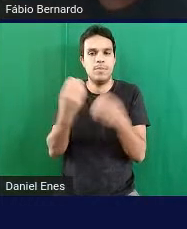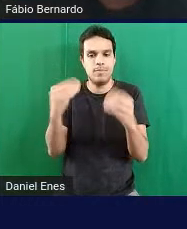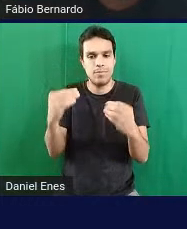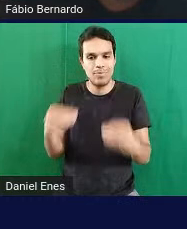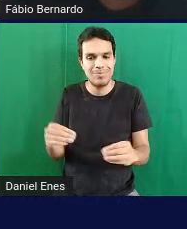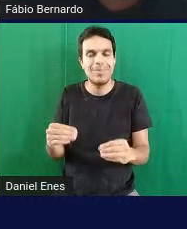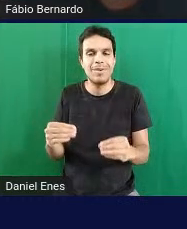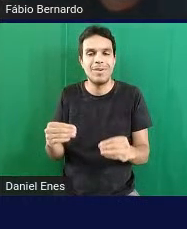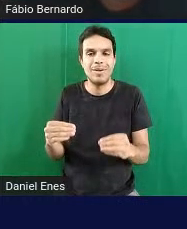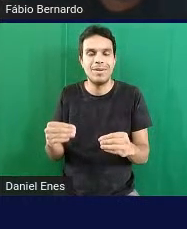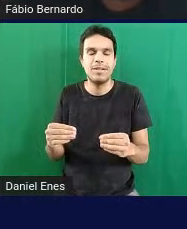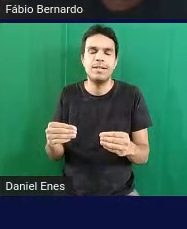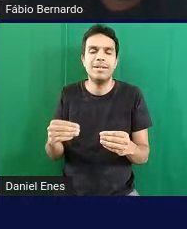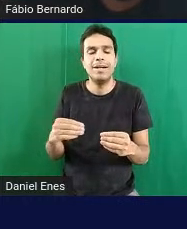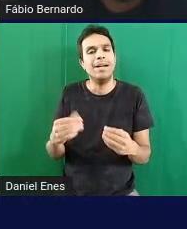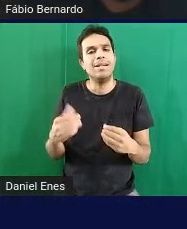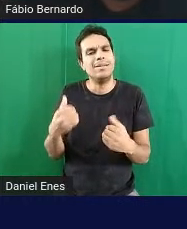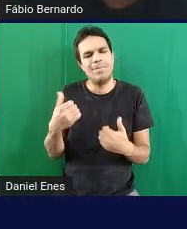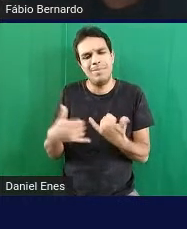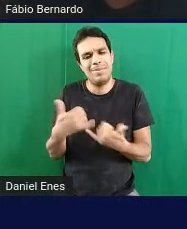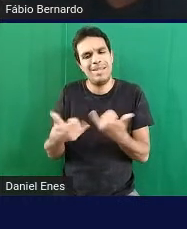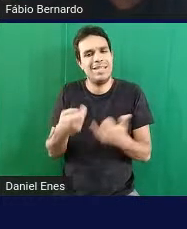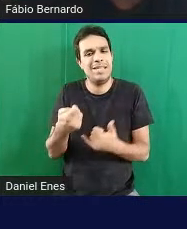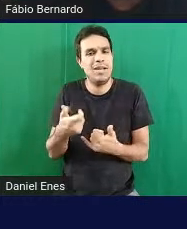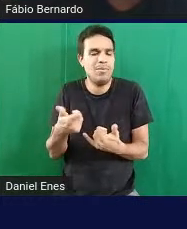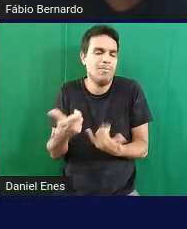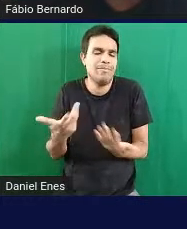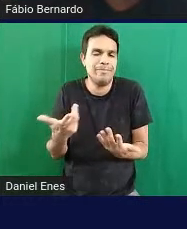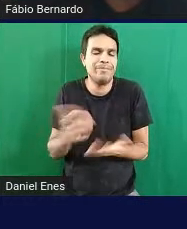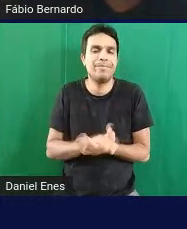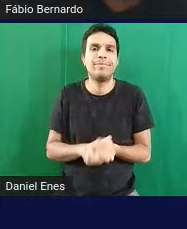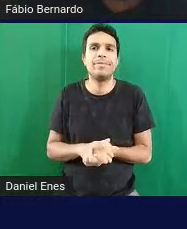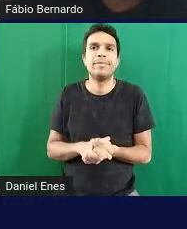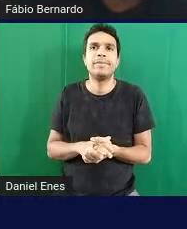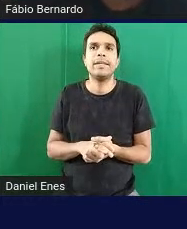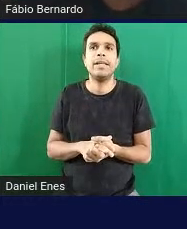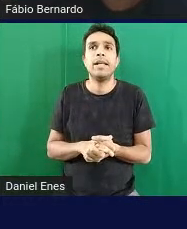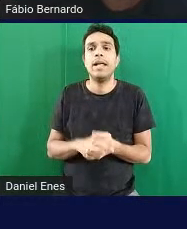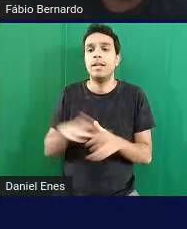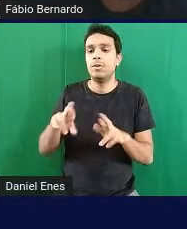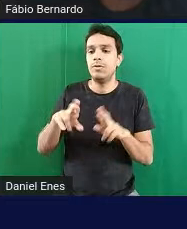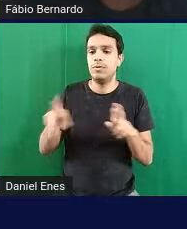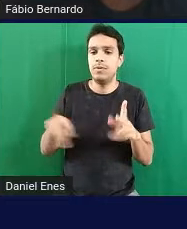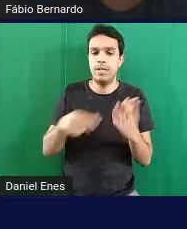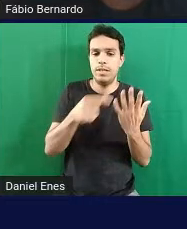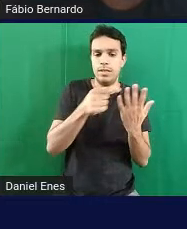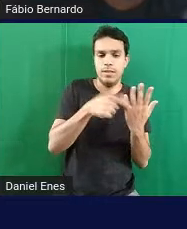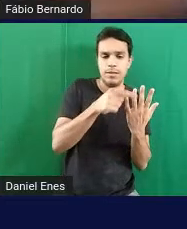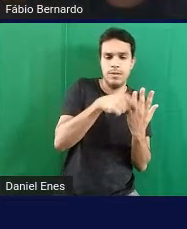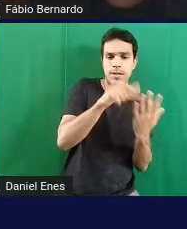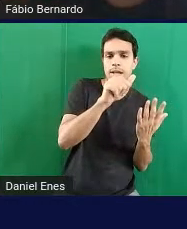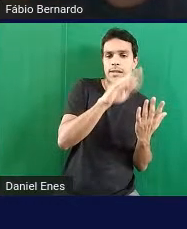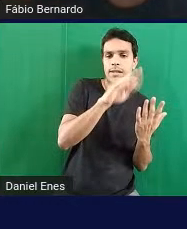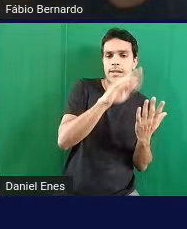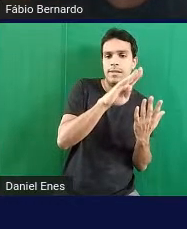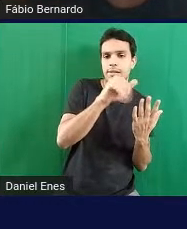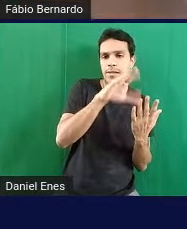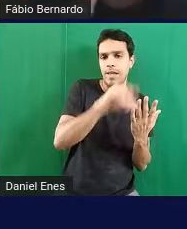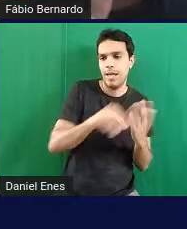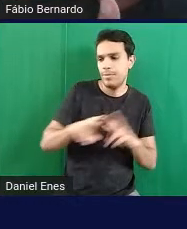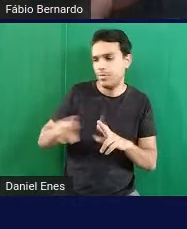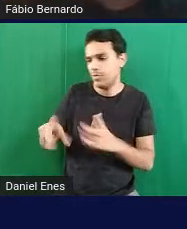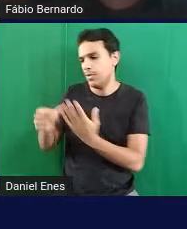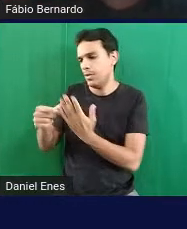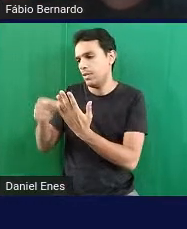que como uma brincadeira quase que como um brinquedo né a diferença desses ábacos para o soroban é que o soroban ele tem uma